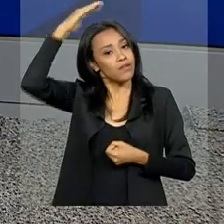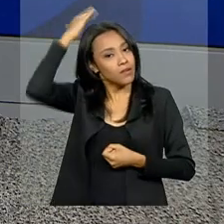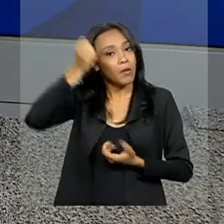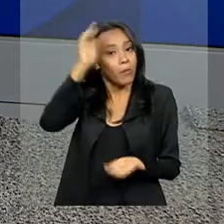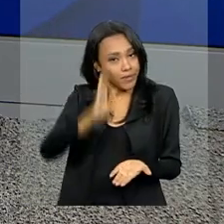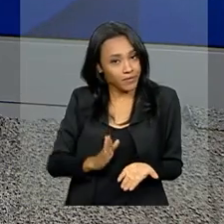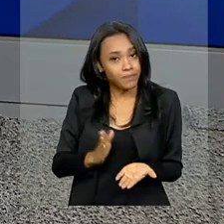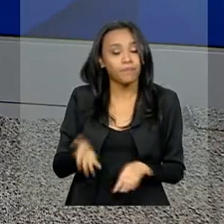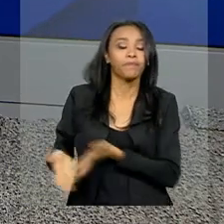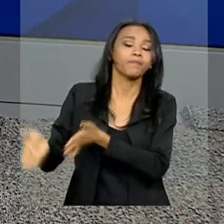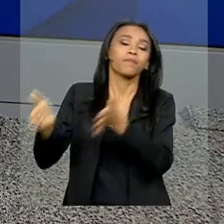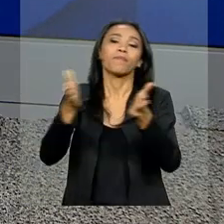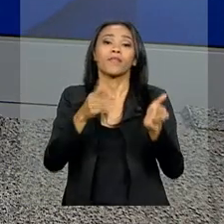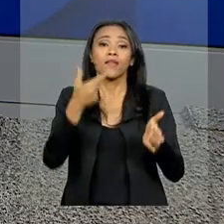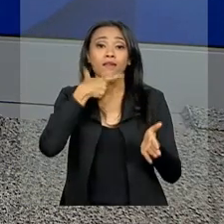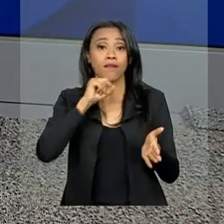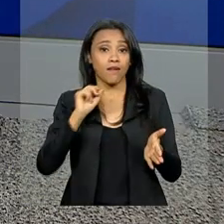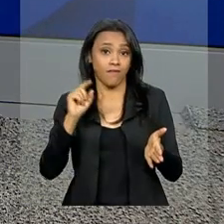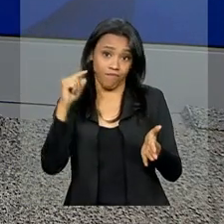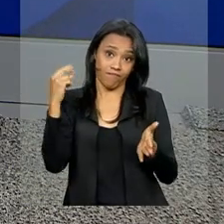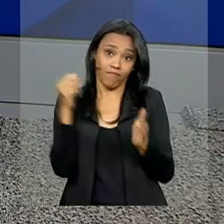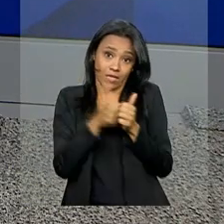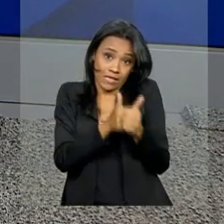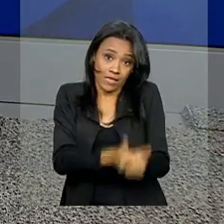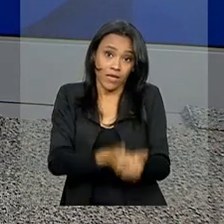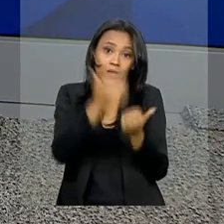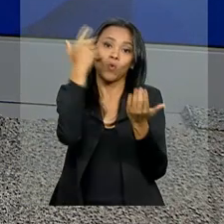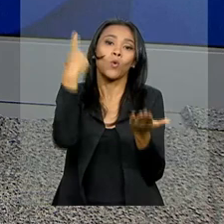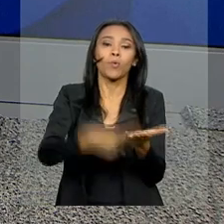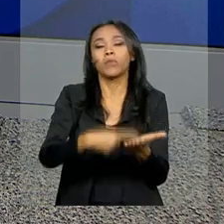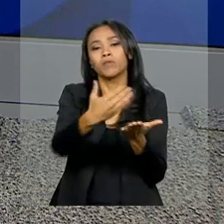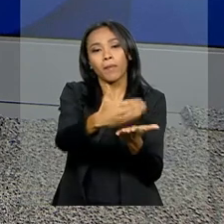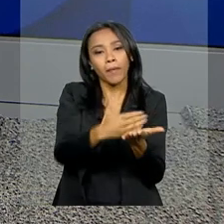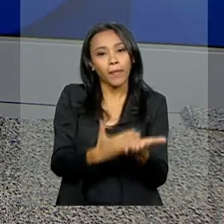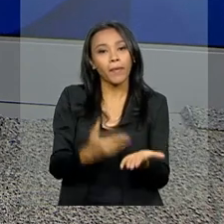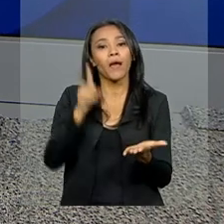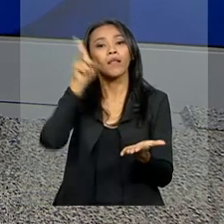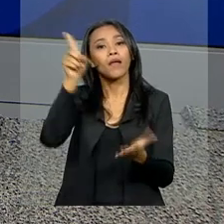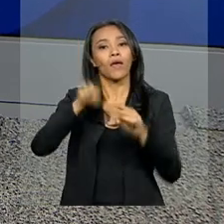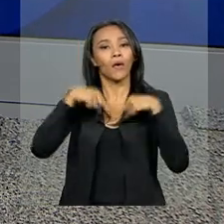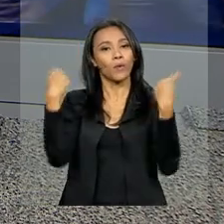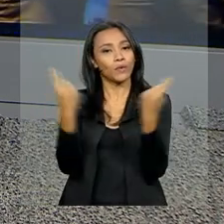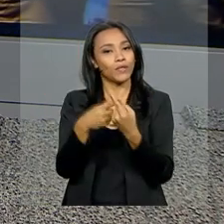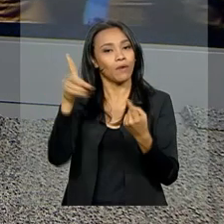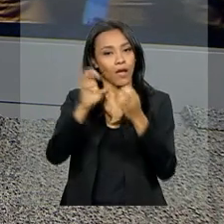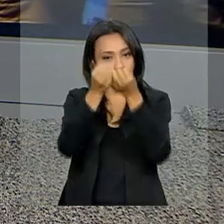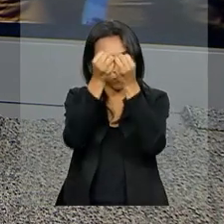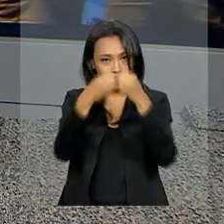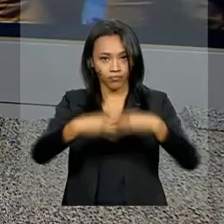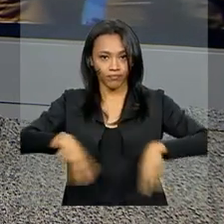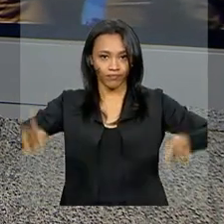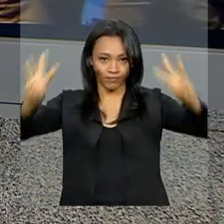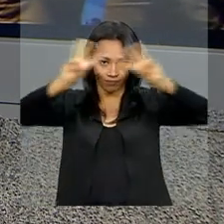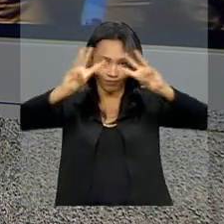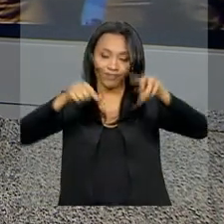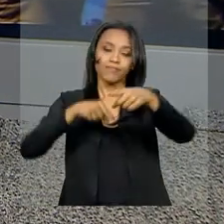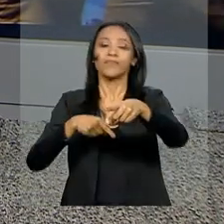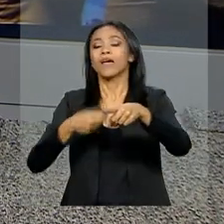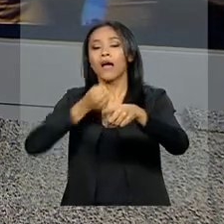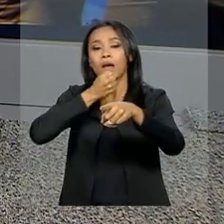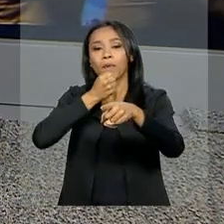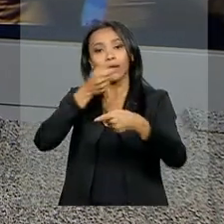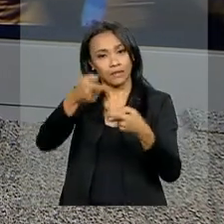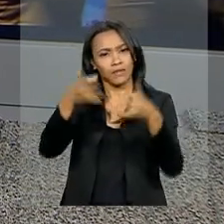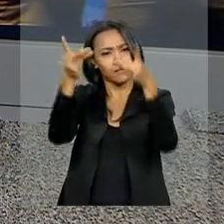Olha, e quem acompanha a agenda do presidente Temer na Assembleia Geral das Nações Unidas é a nossa correspondente nos Estados Unidos, Paula De Horte. Ela